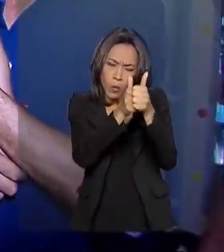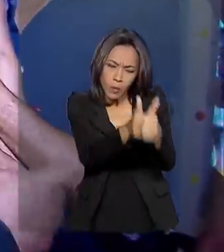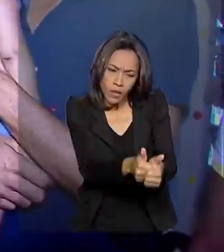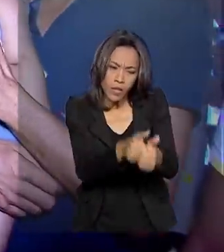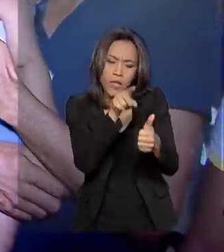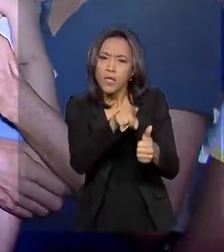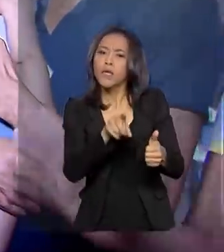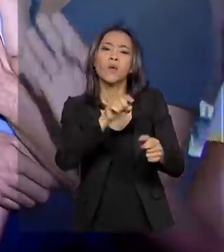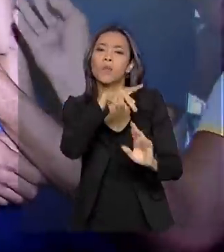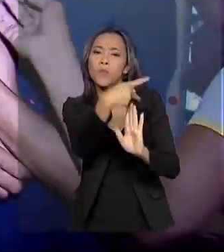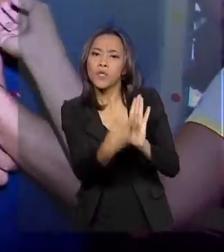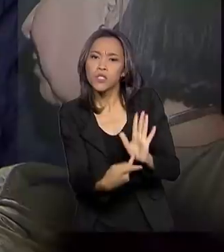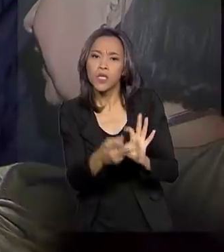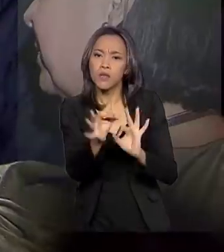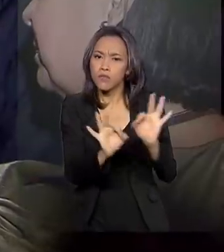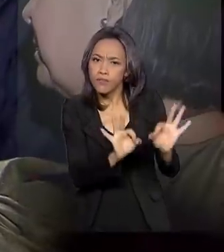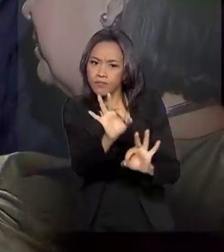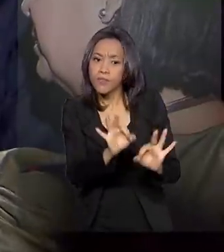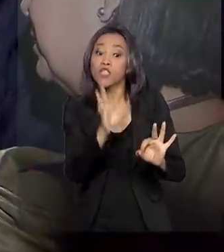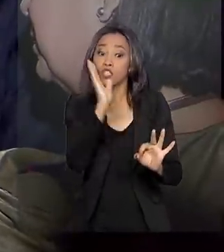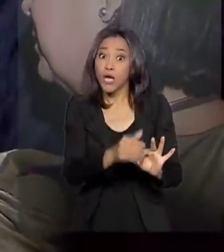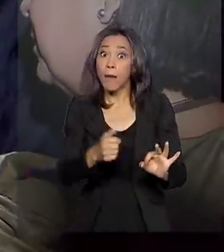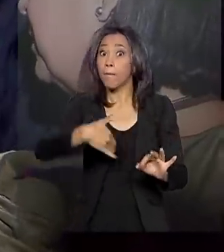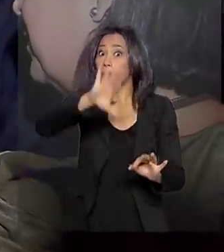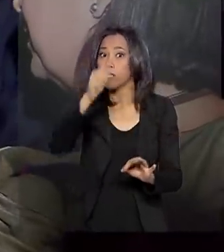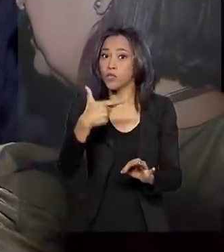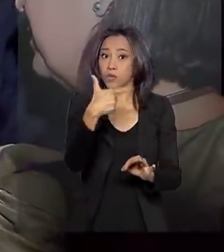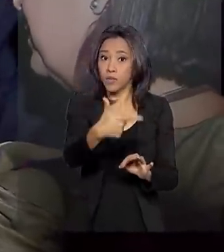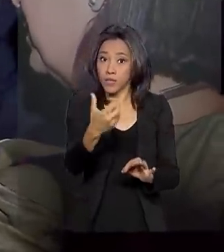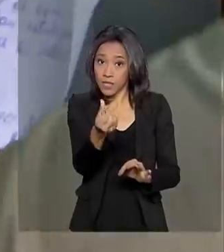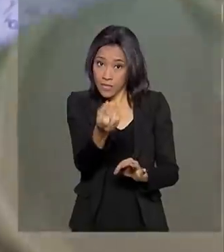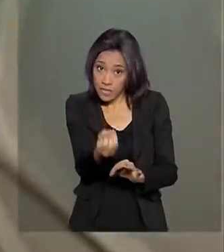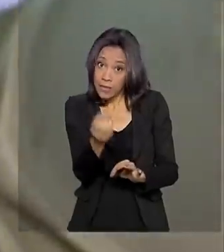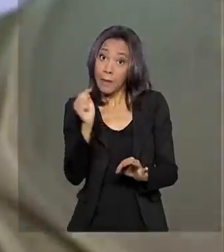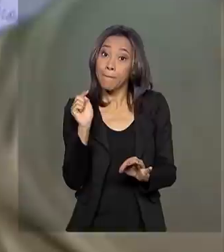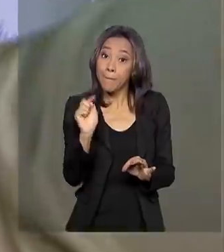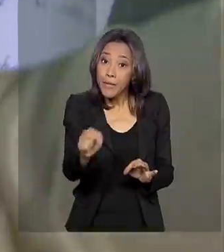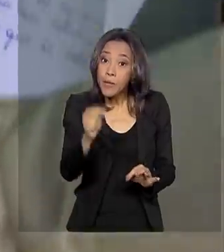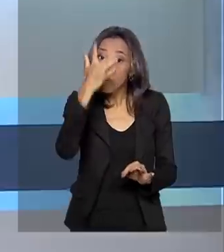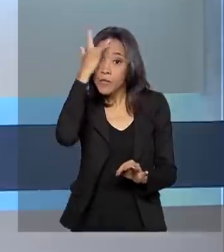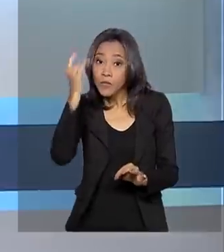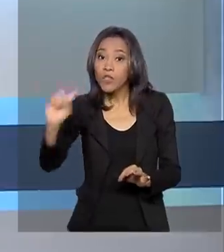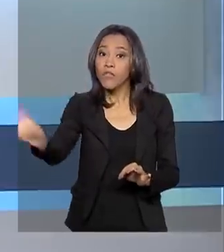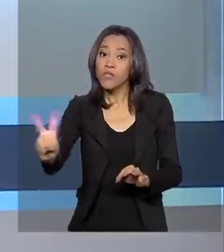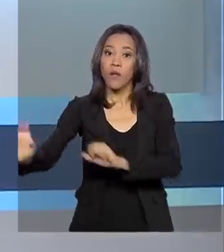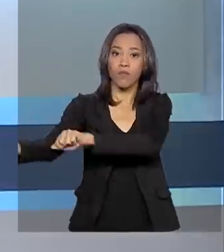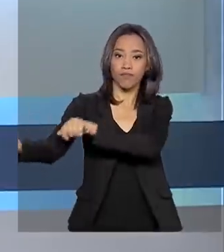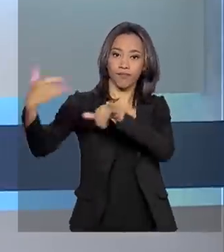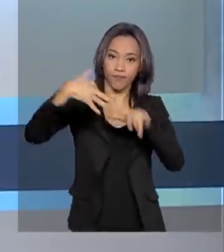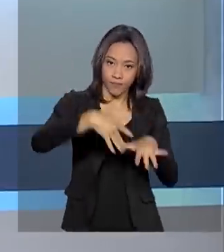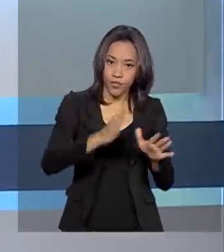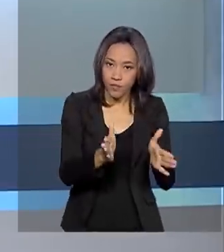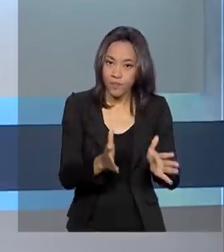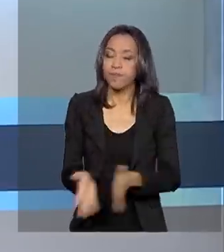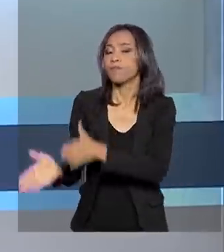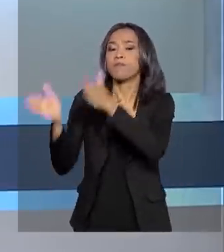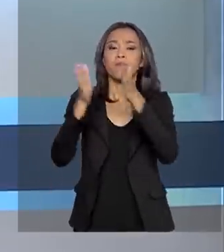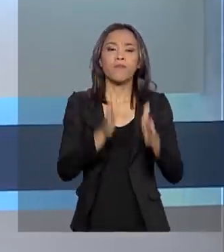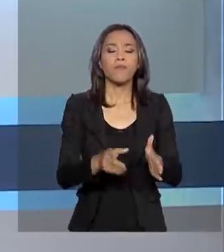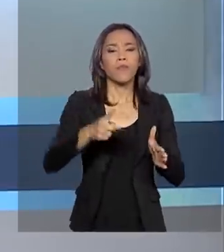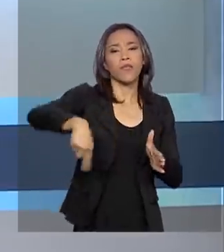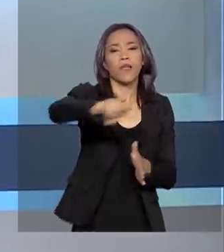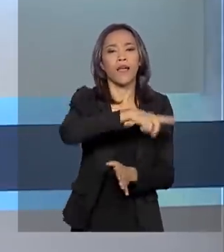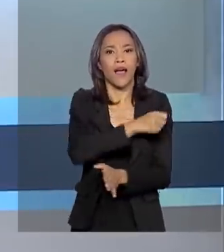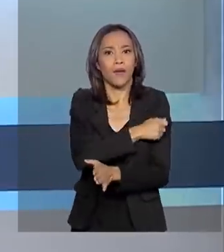Acolhida. O já recebeu mais de 260 mil imigrantes da Venezuela. E veja também, estudantes